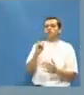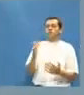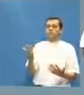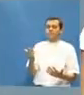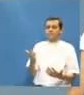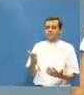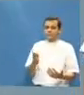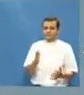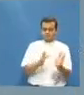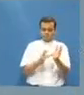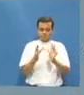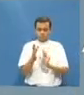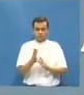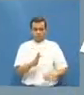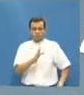nada